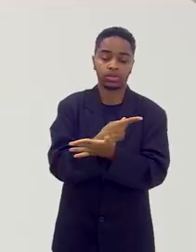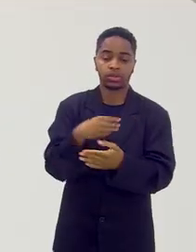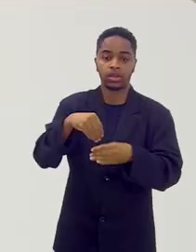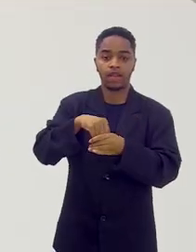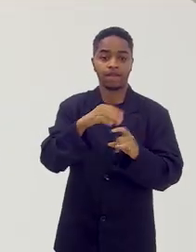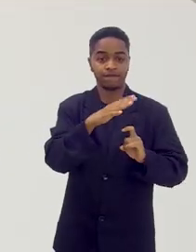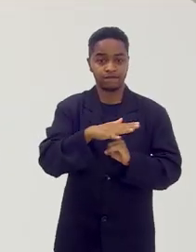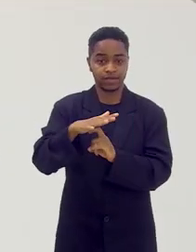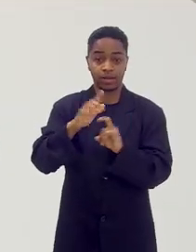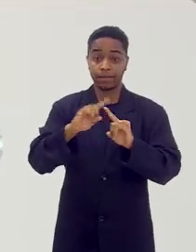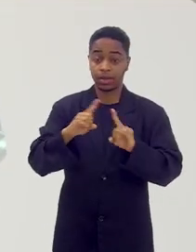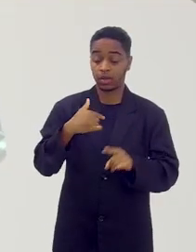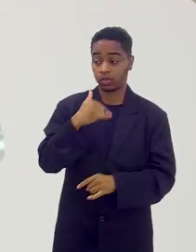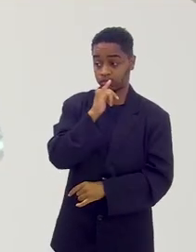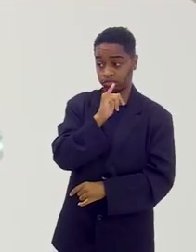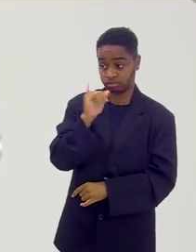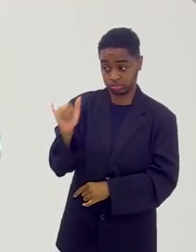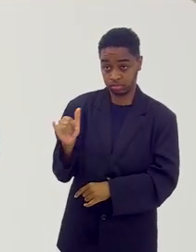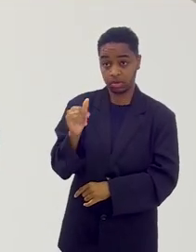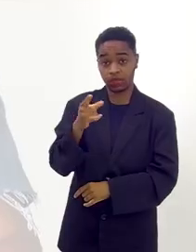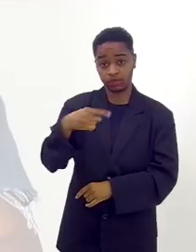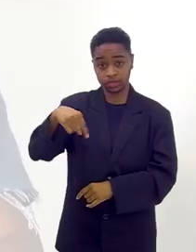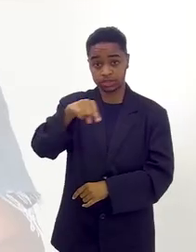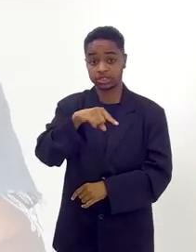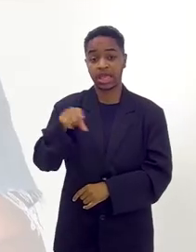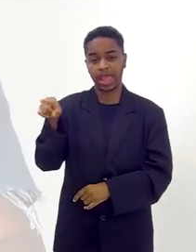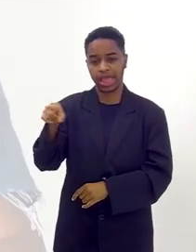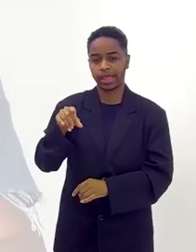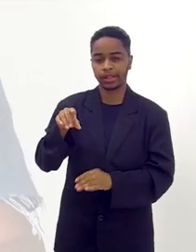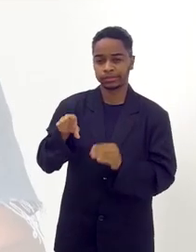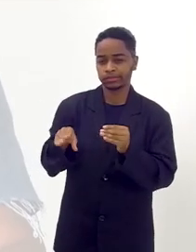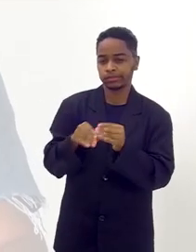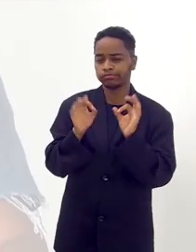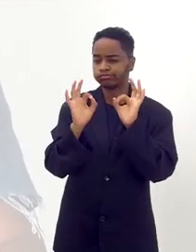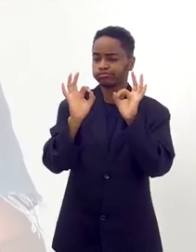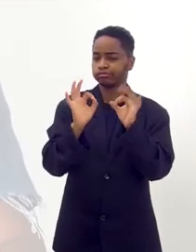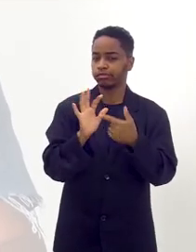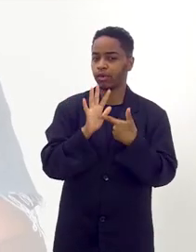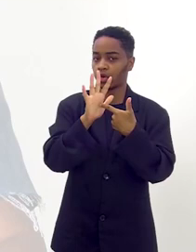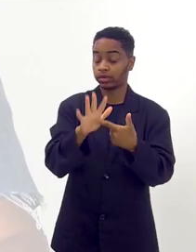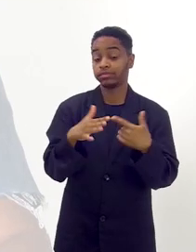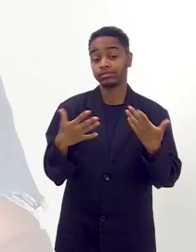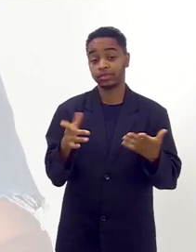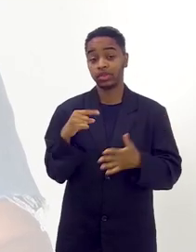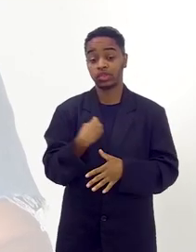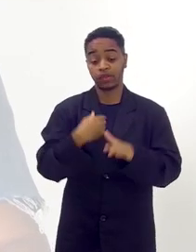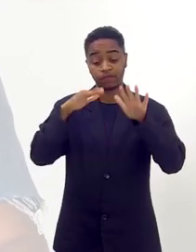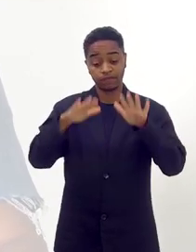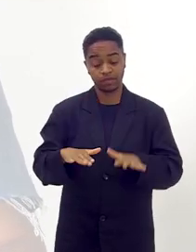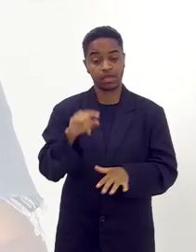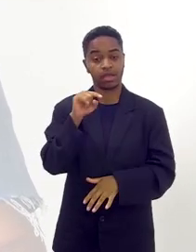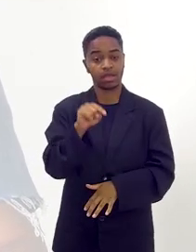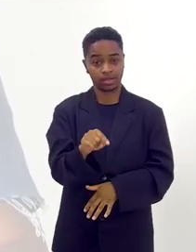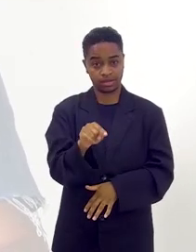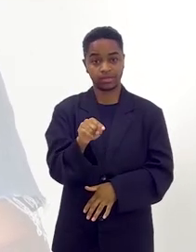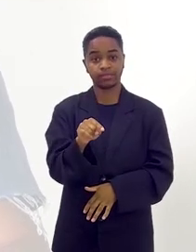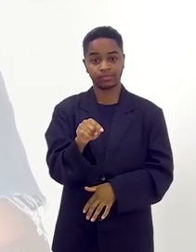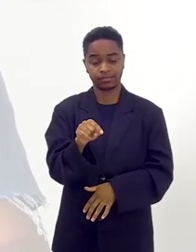que vai acontecer. Mas posso dizer para você que a Deb é uma serija do bolo. Então, nós ficamos por